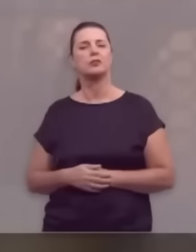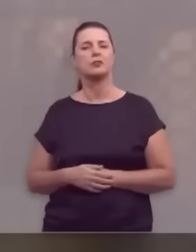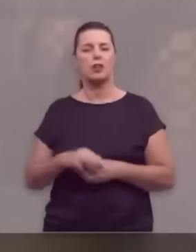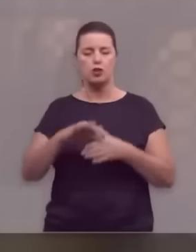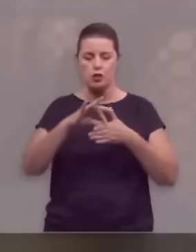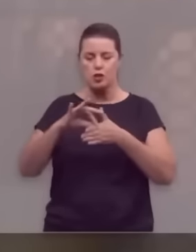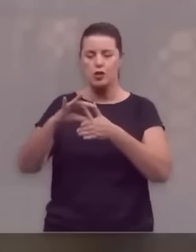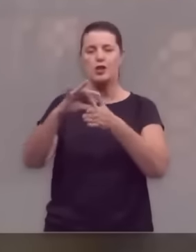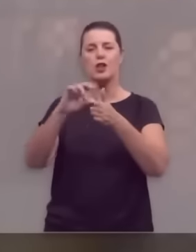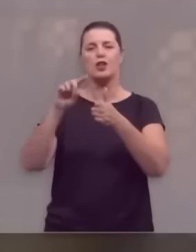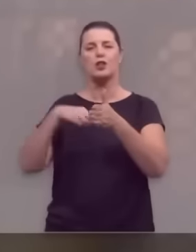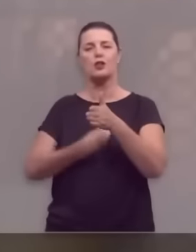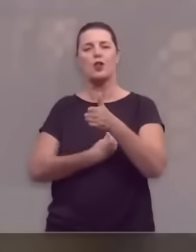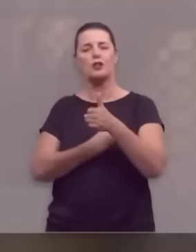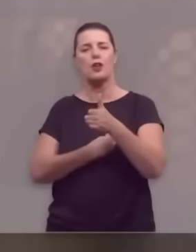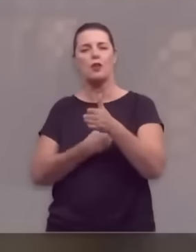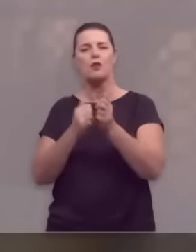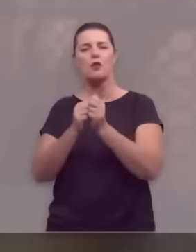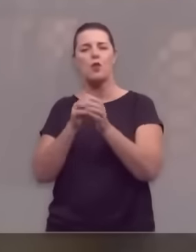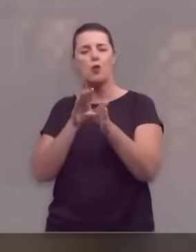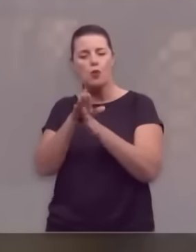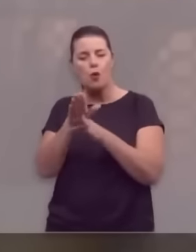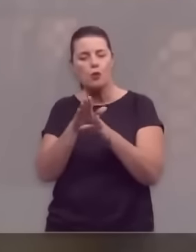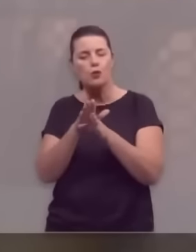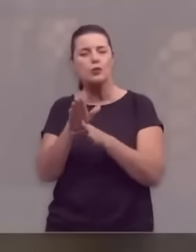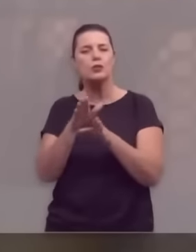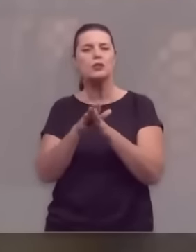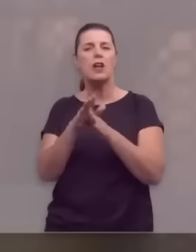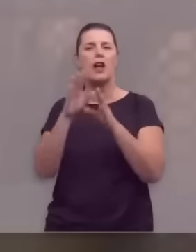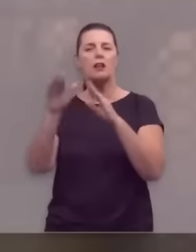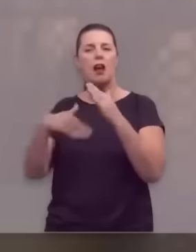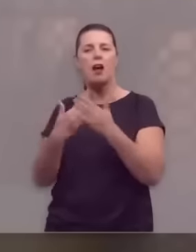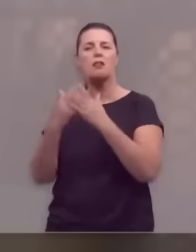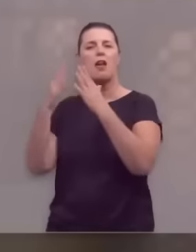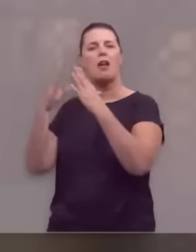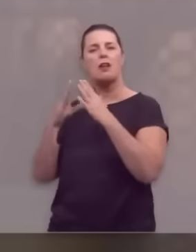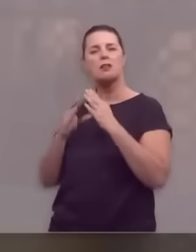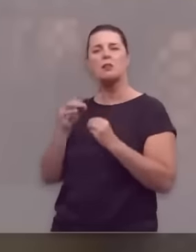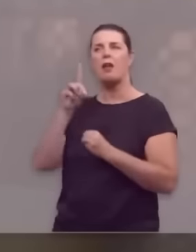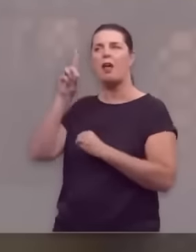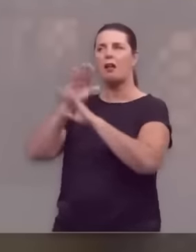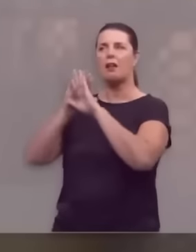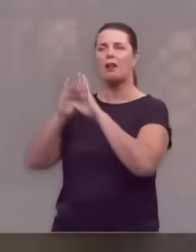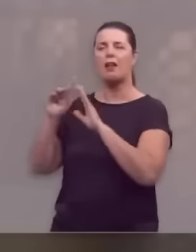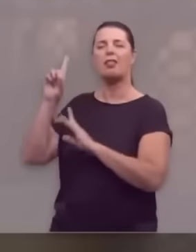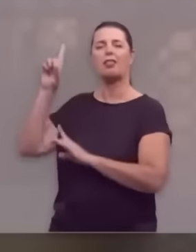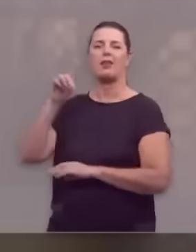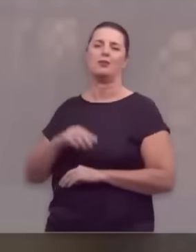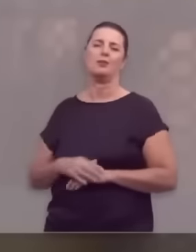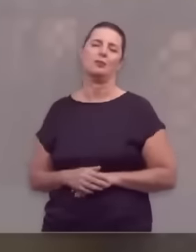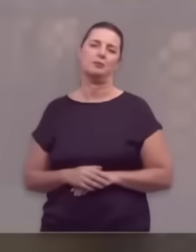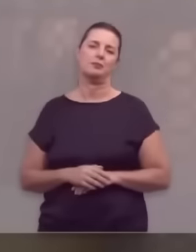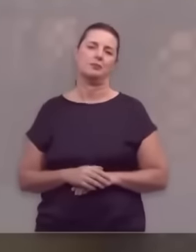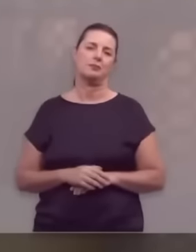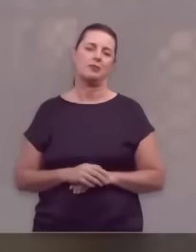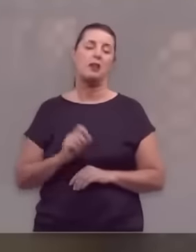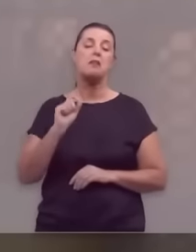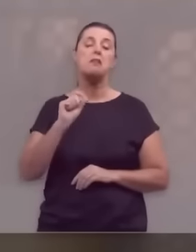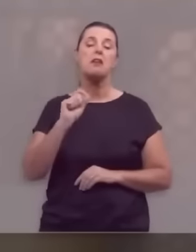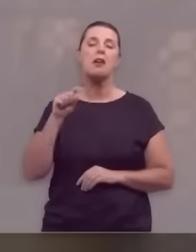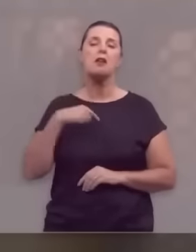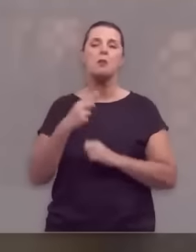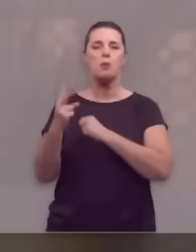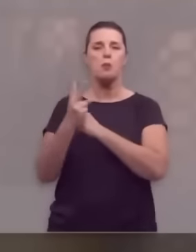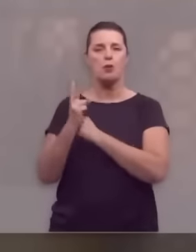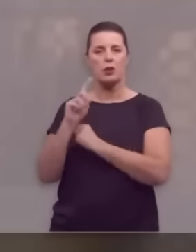Quem nos segura pela mão, nos guia com seu conselho eterno, até nos receber na glória, é Deus. Quem nos